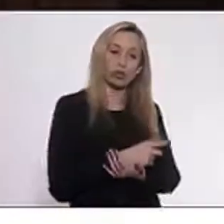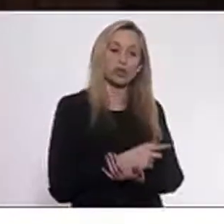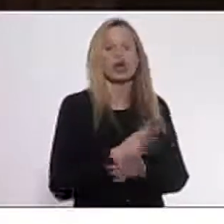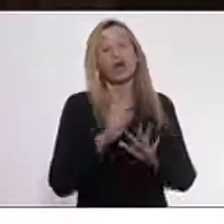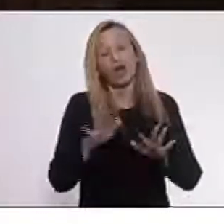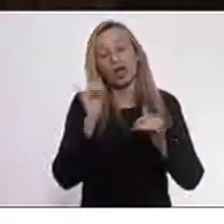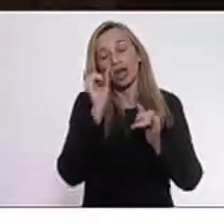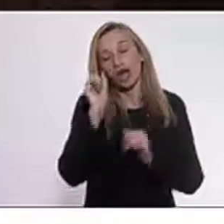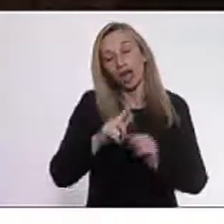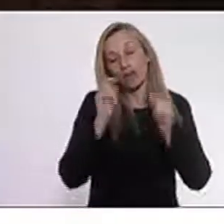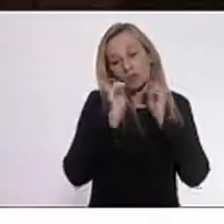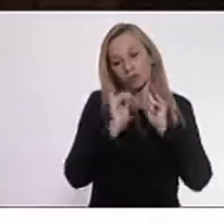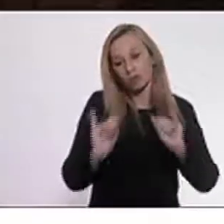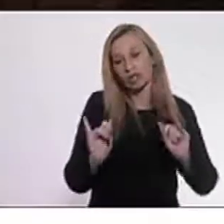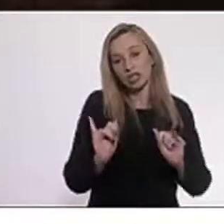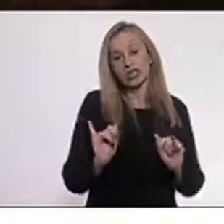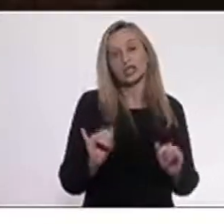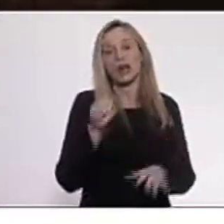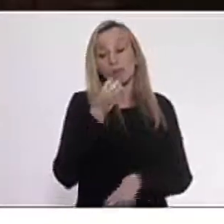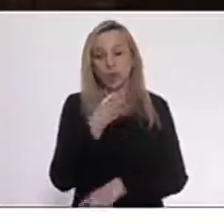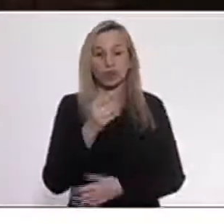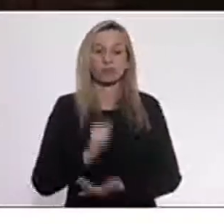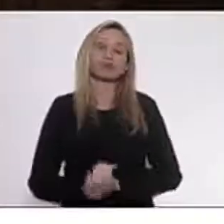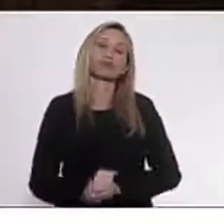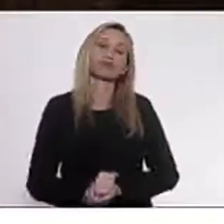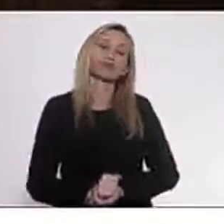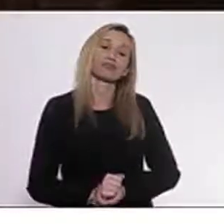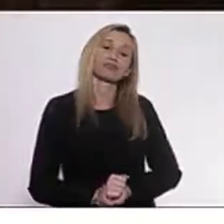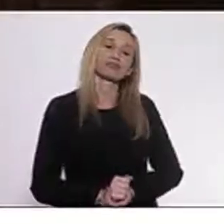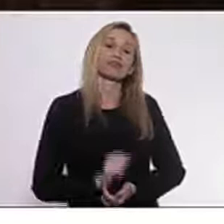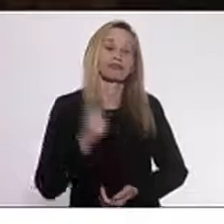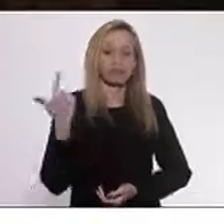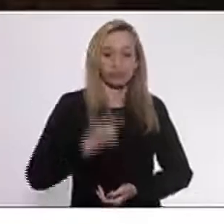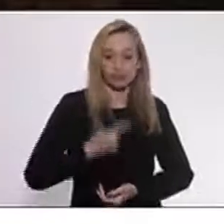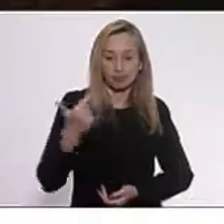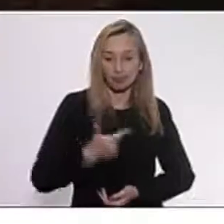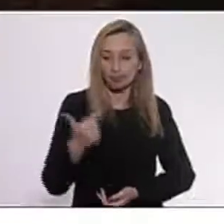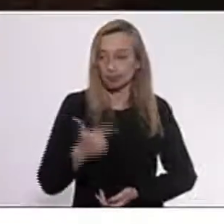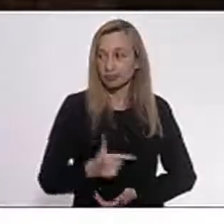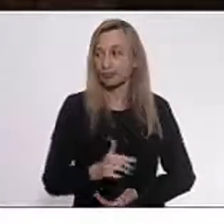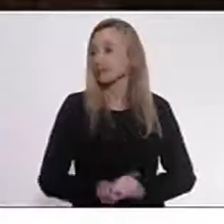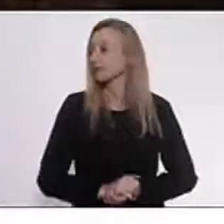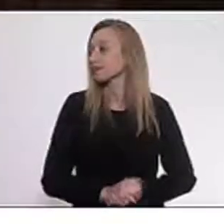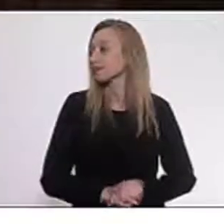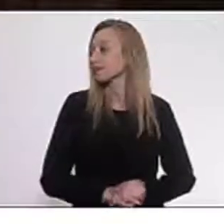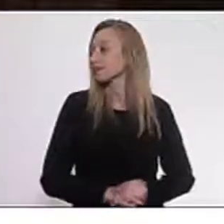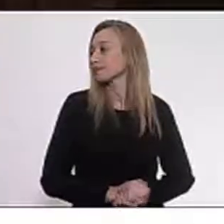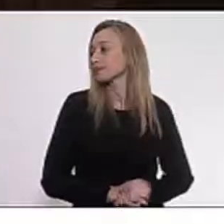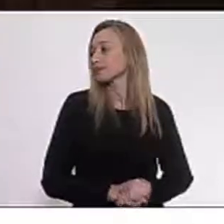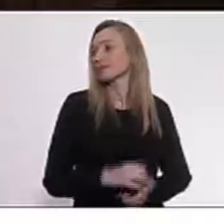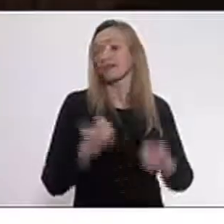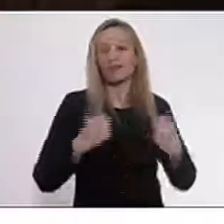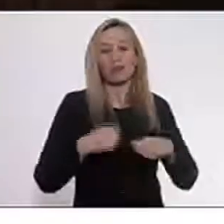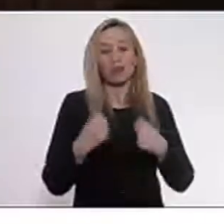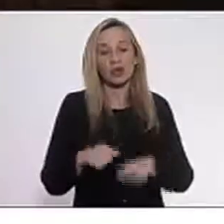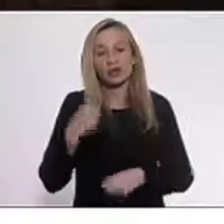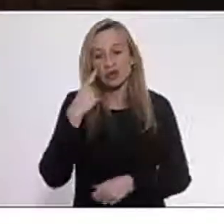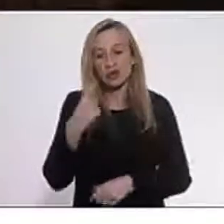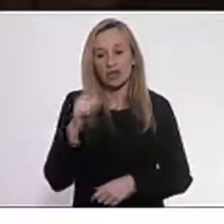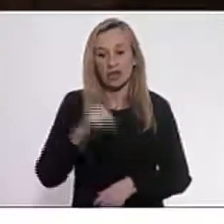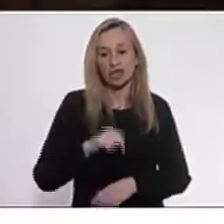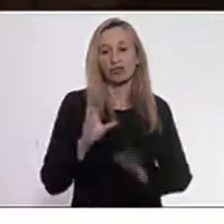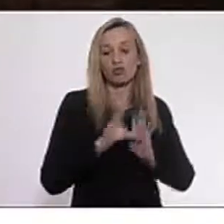notícia positiva. A segunda é que a gente precisa firmar aqui um